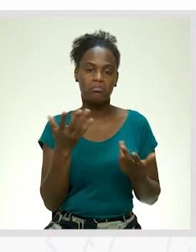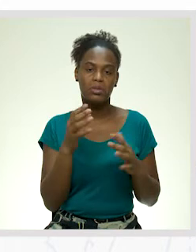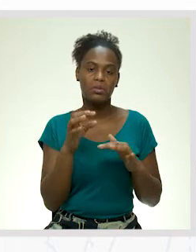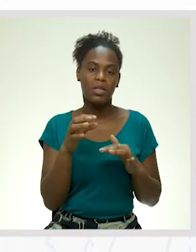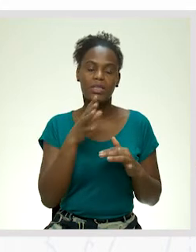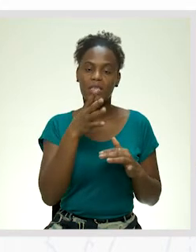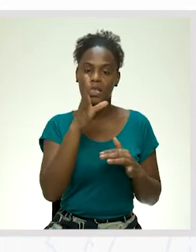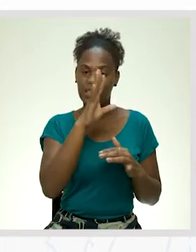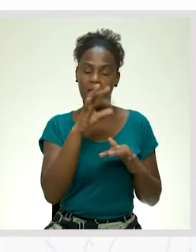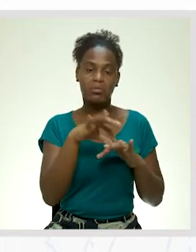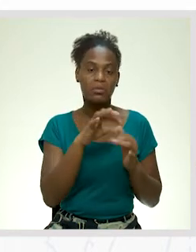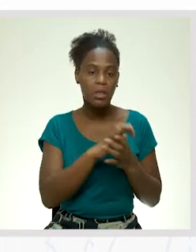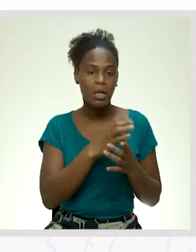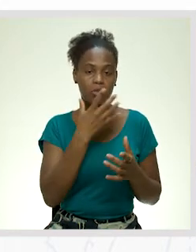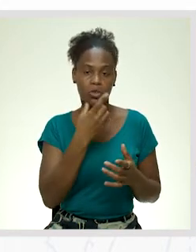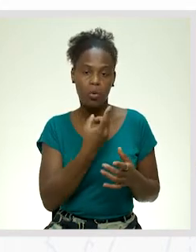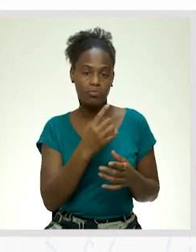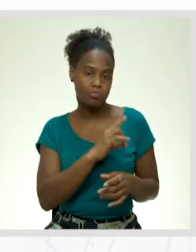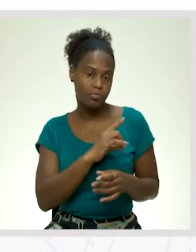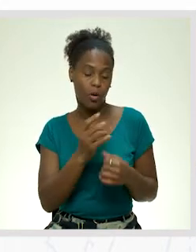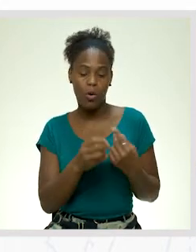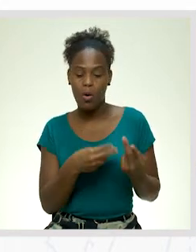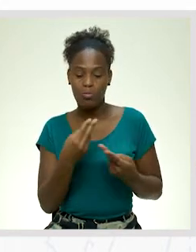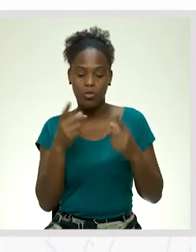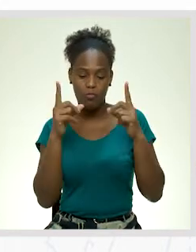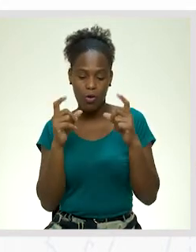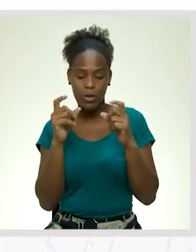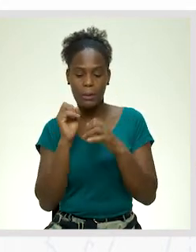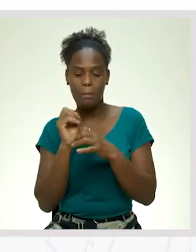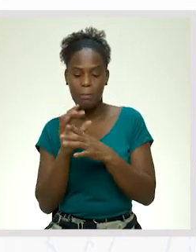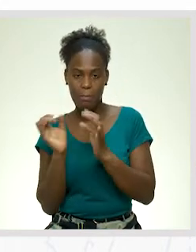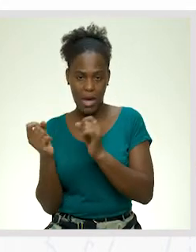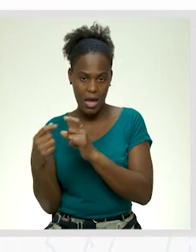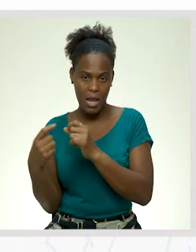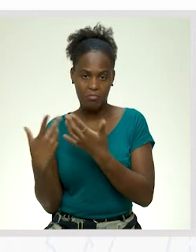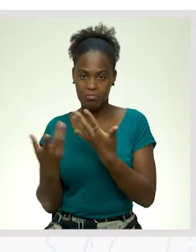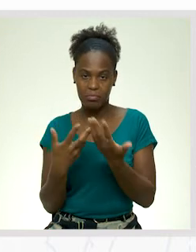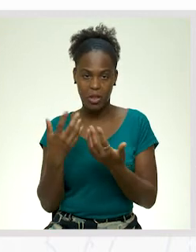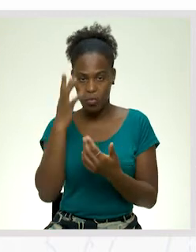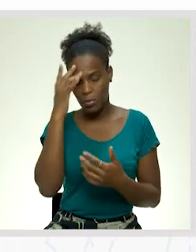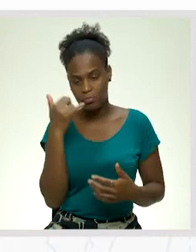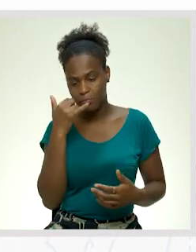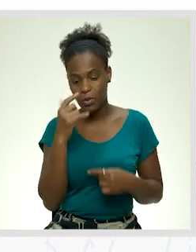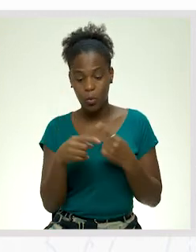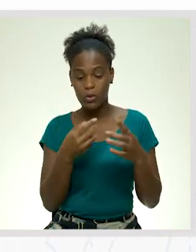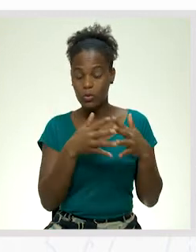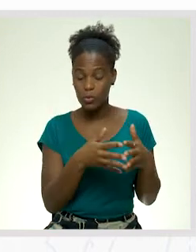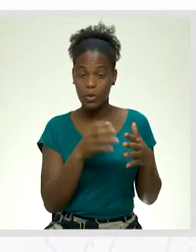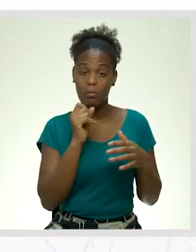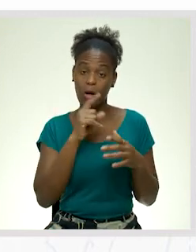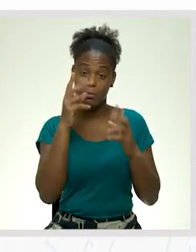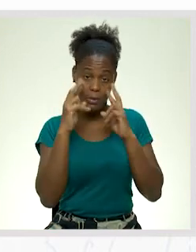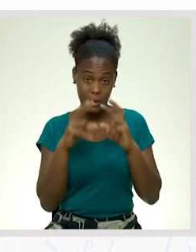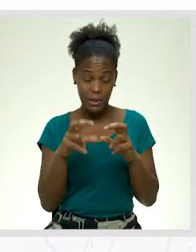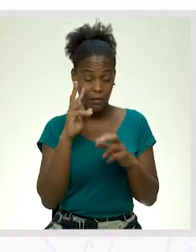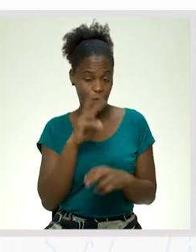usuários, telefones, e-mail, foto ao lado. Há outras estruturas de currículo vitae, você pode